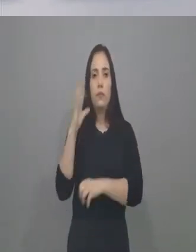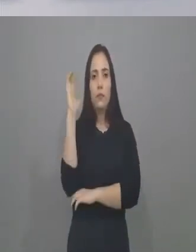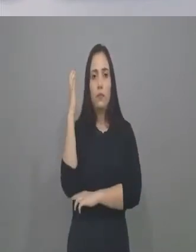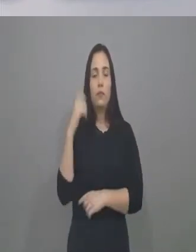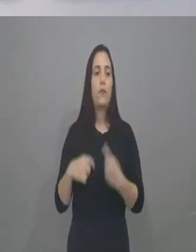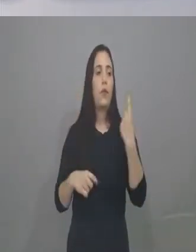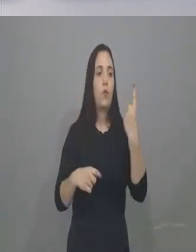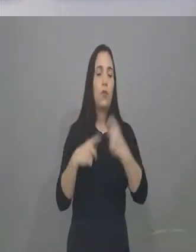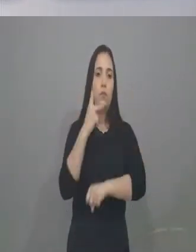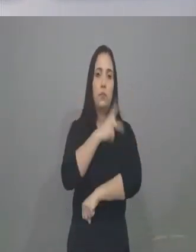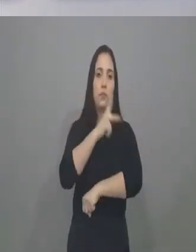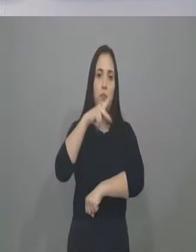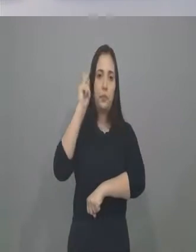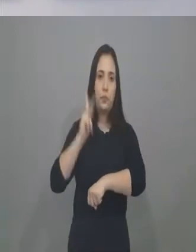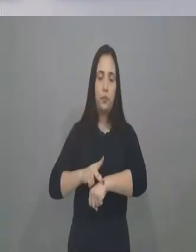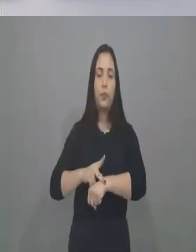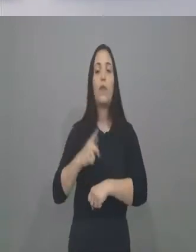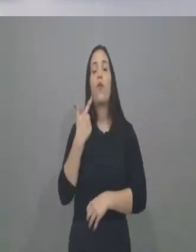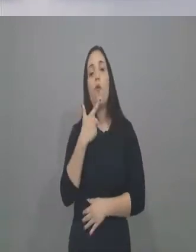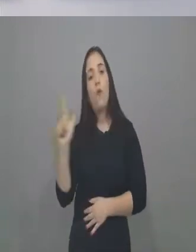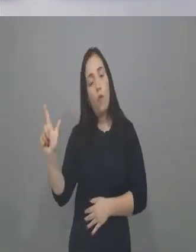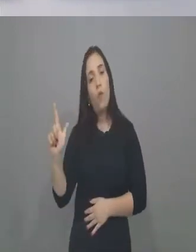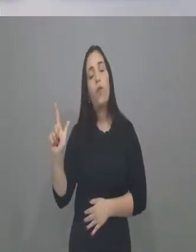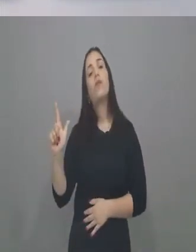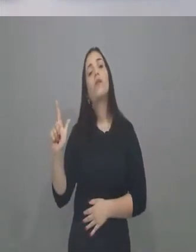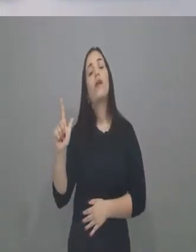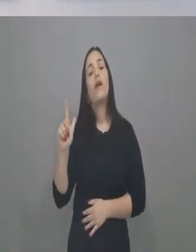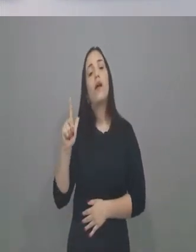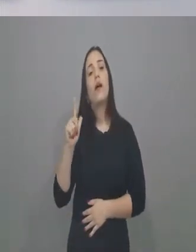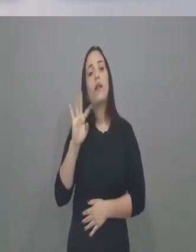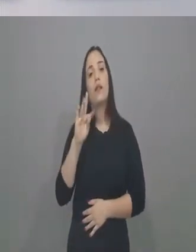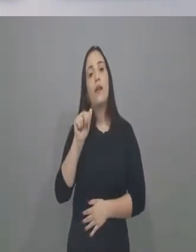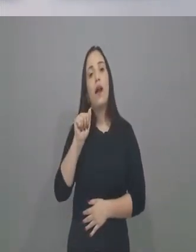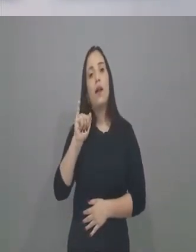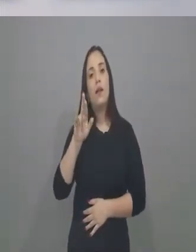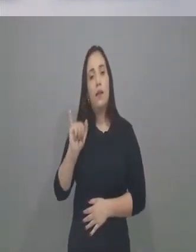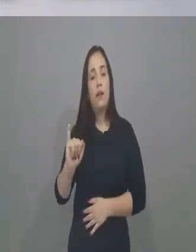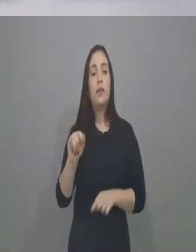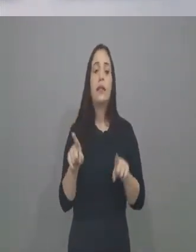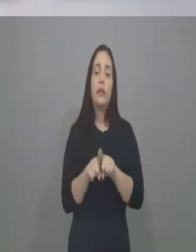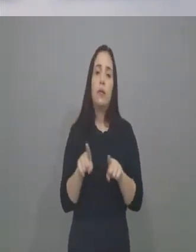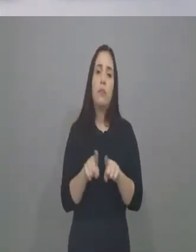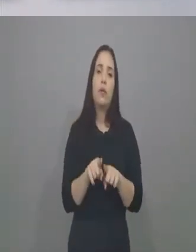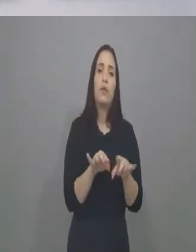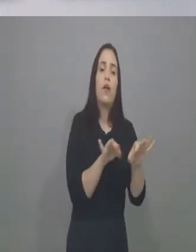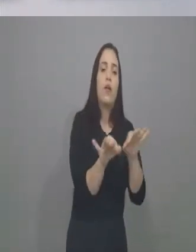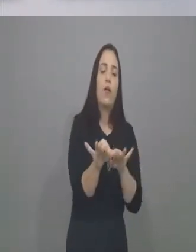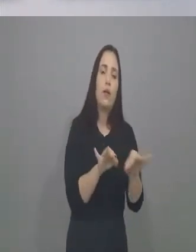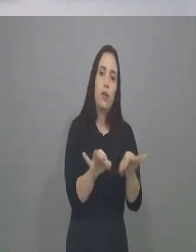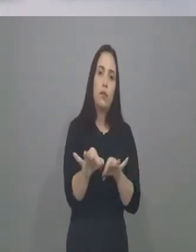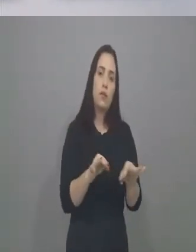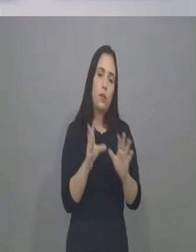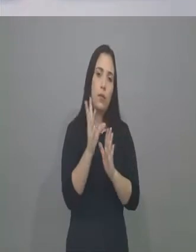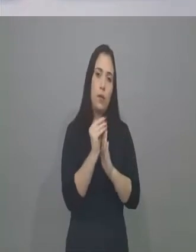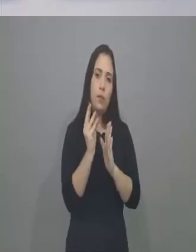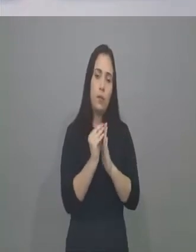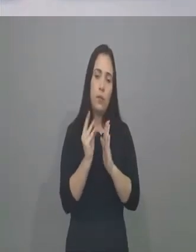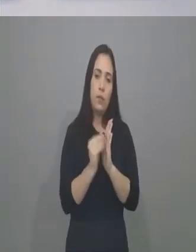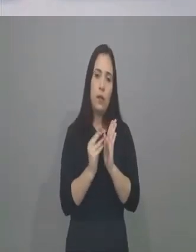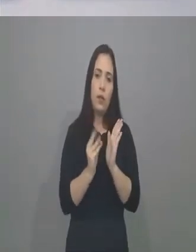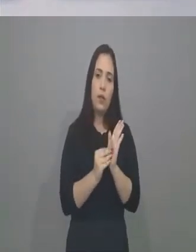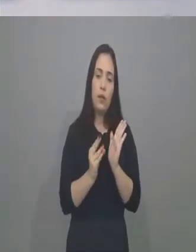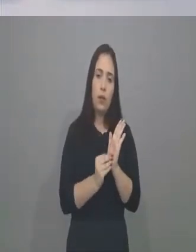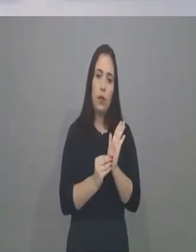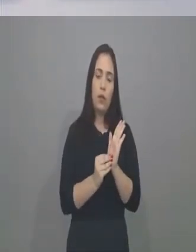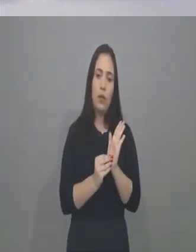uma para Pacuti e outra para Trairi. E também colocamos emendas, tanto você pode fazer as